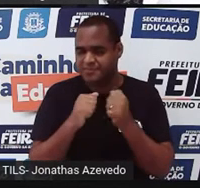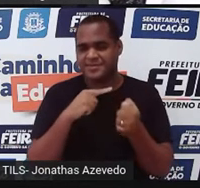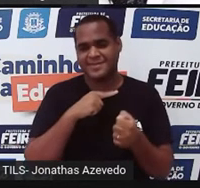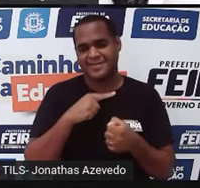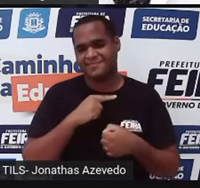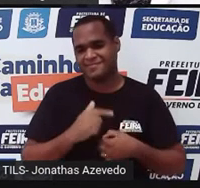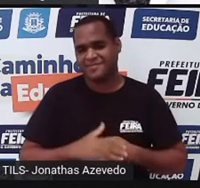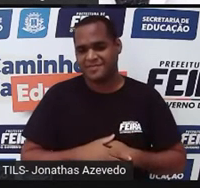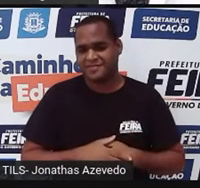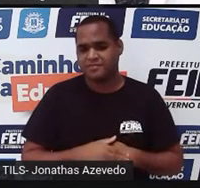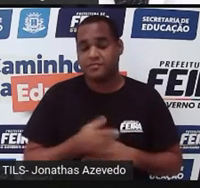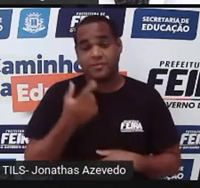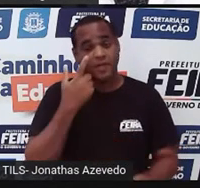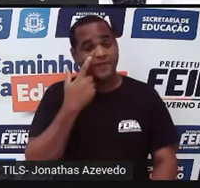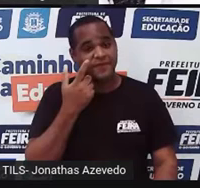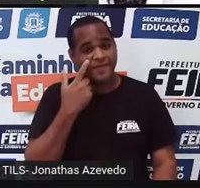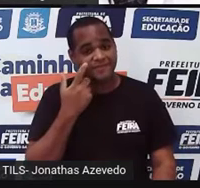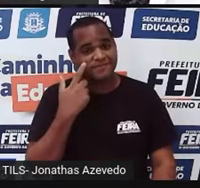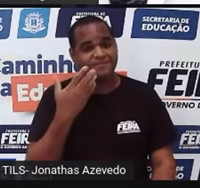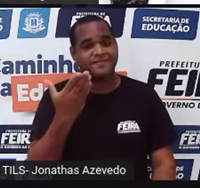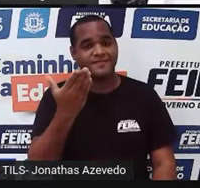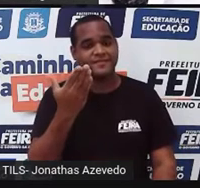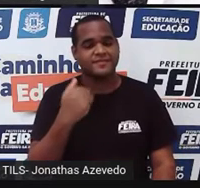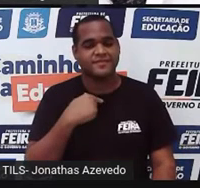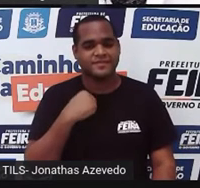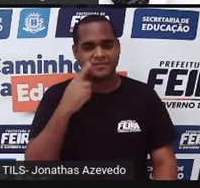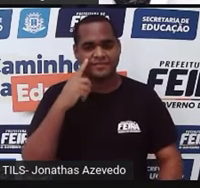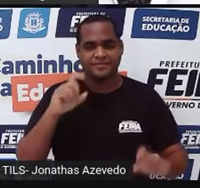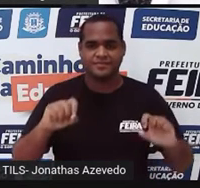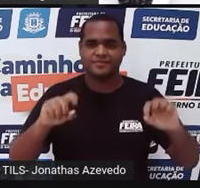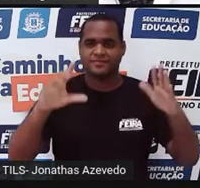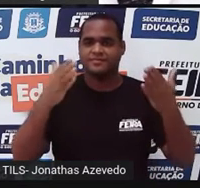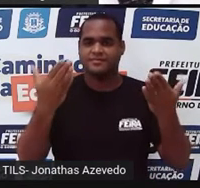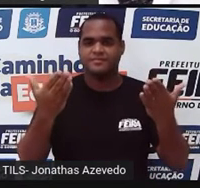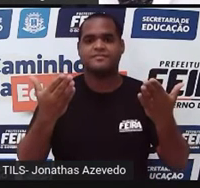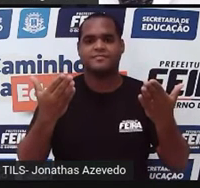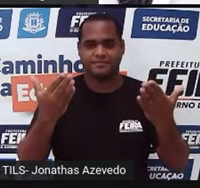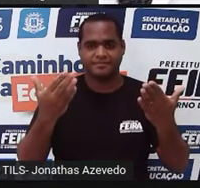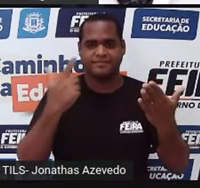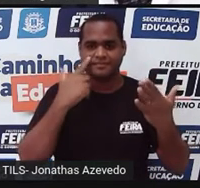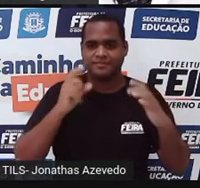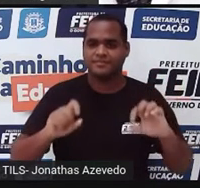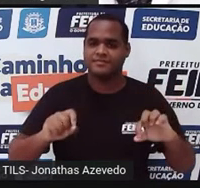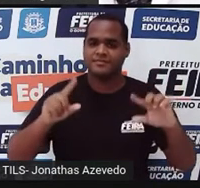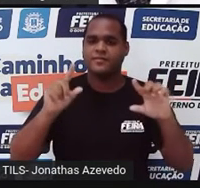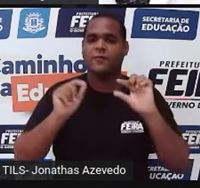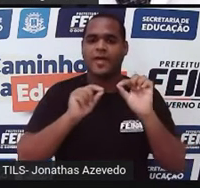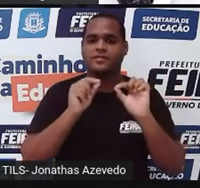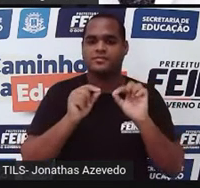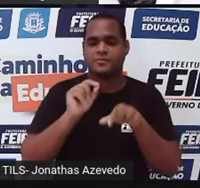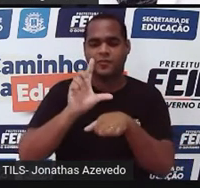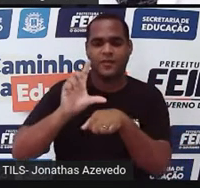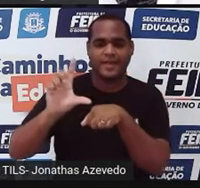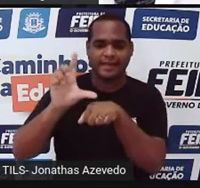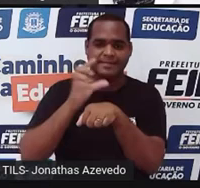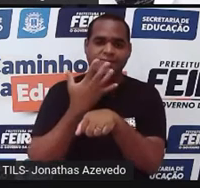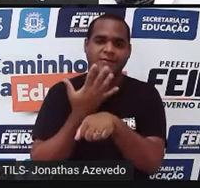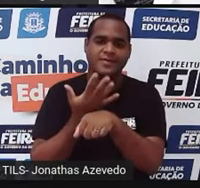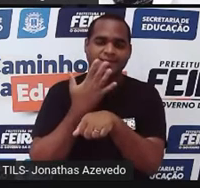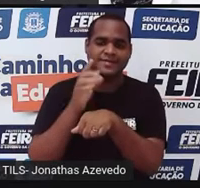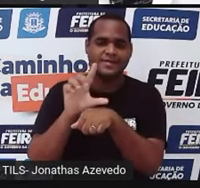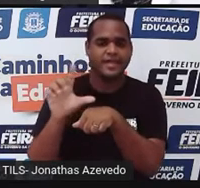tá? Pega a visão desse negócio, dessa tela que está aparecendo aí. E nessa tela, em lilás, está escrito assim.